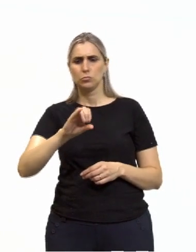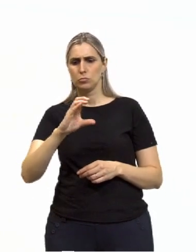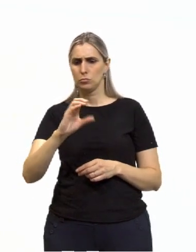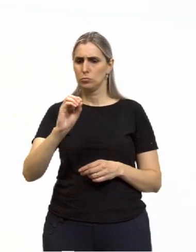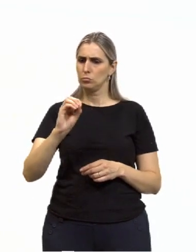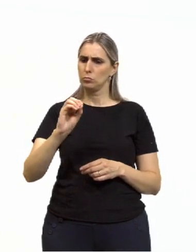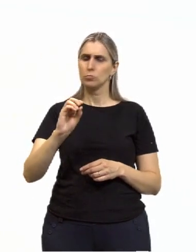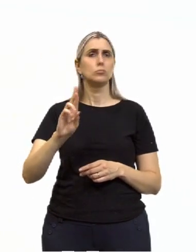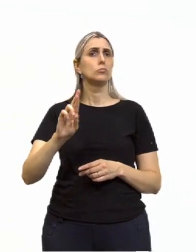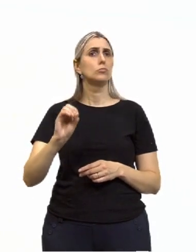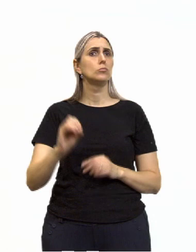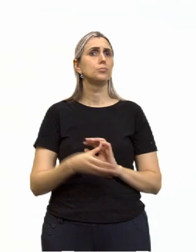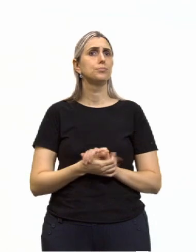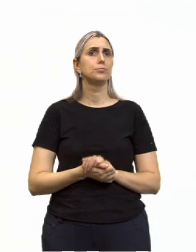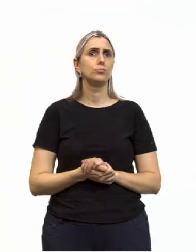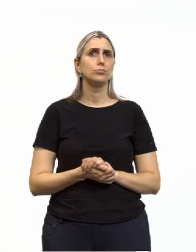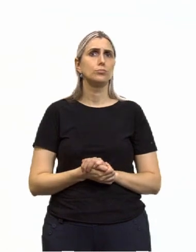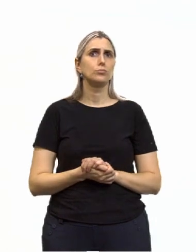voltar comando da questão.